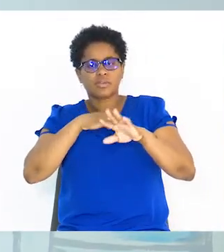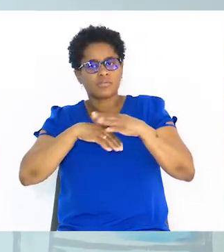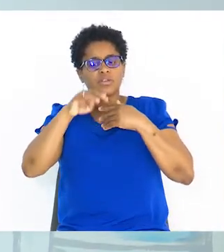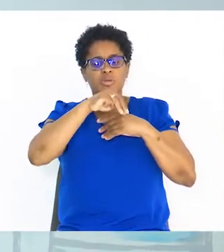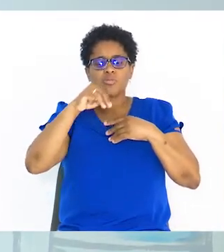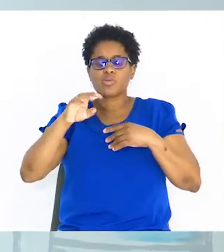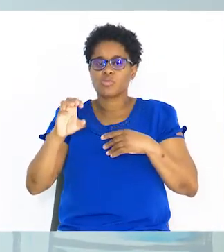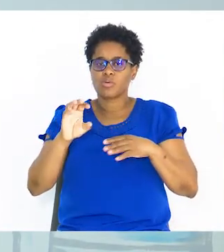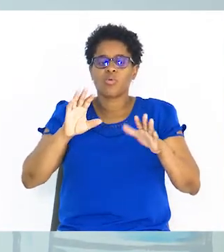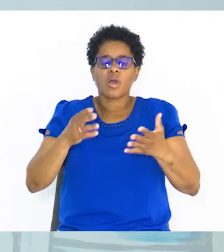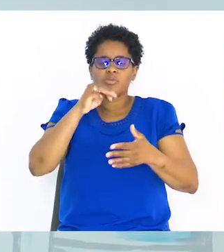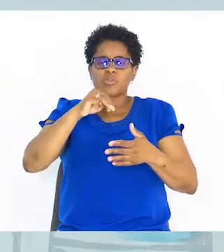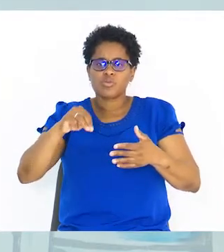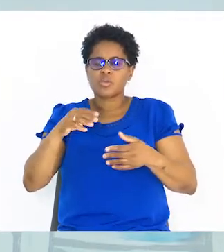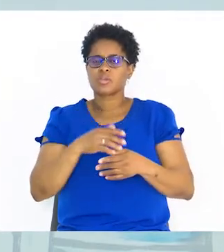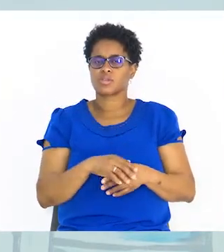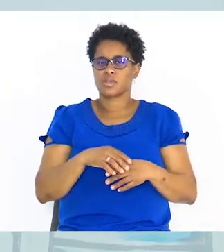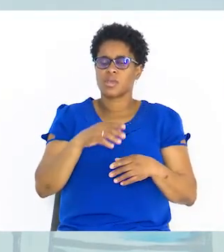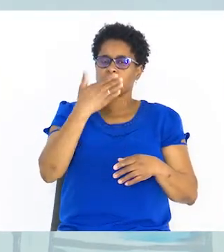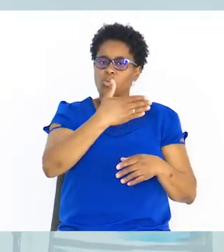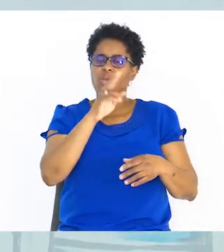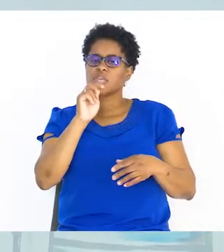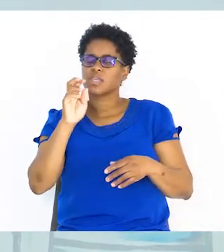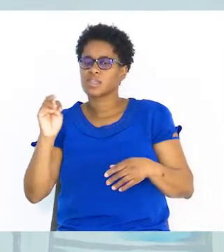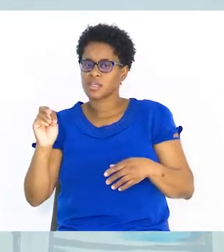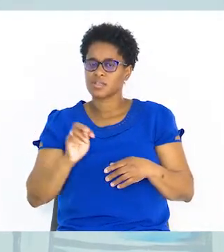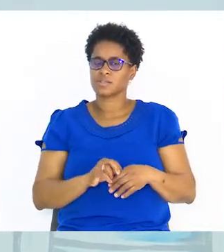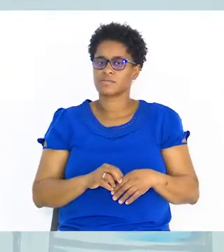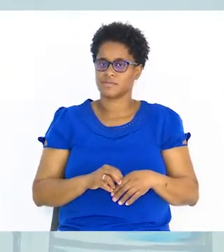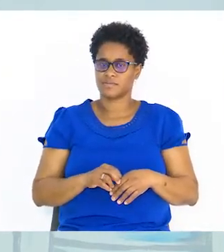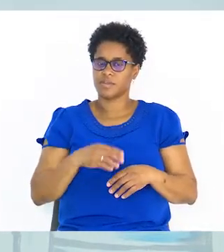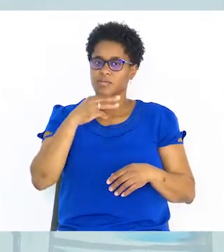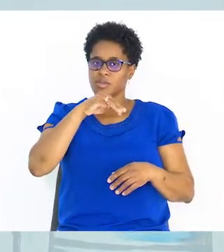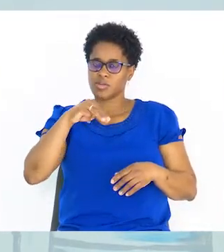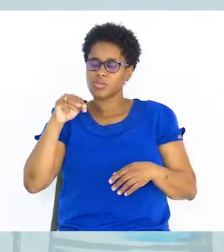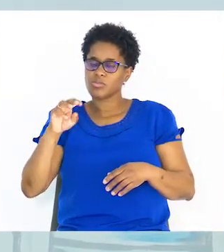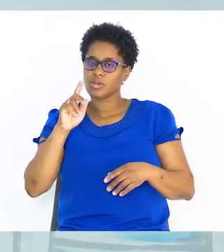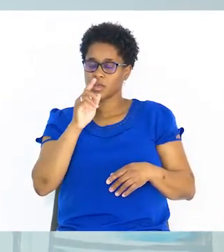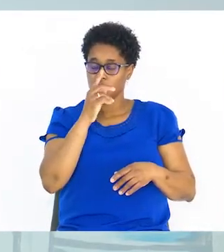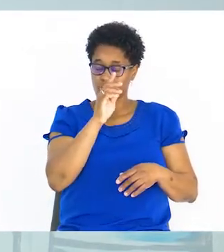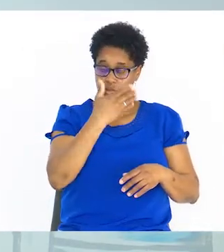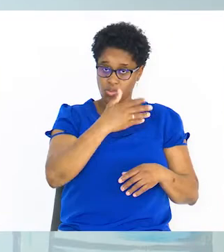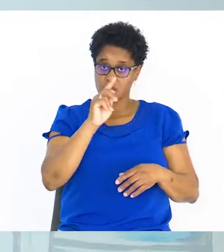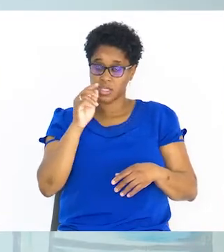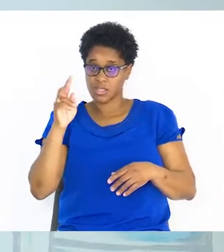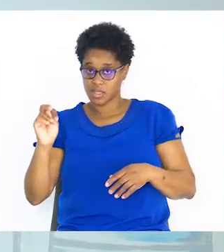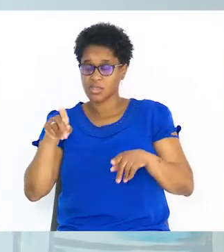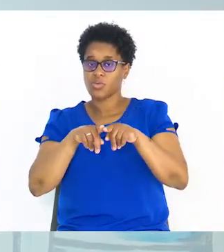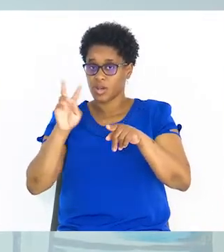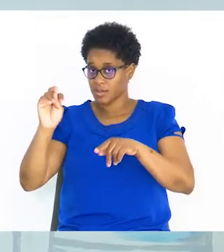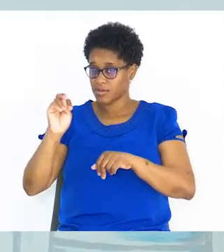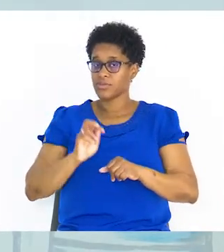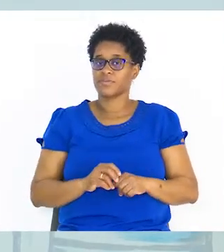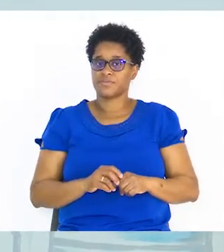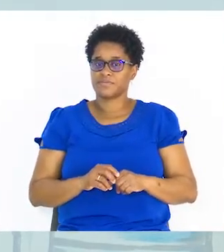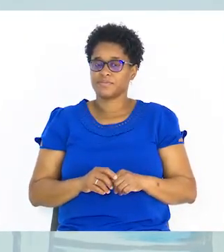mínimo múltiplo comum. Qual é o mínimo múltiplo comum entre 1 e 3? O mínimo múltiplo comum entre 1 e 3, já sabem, é 3.